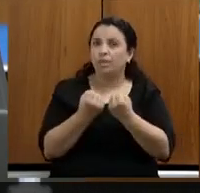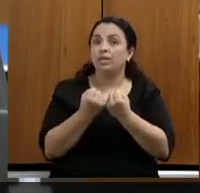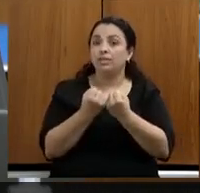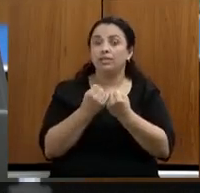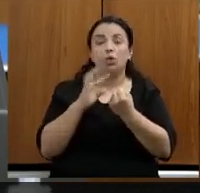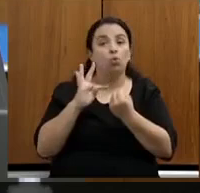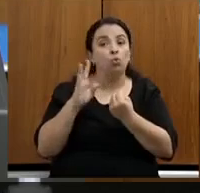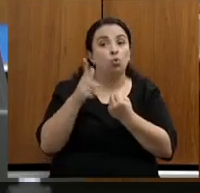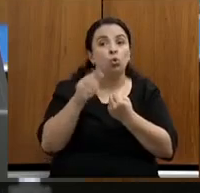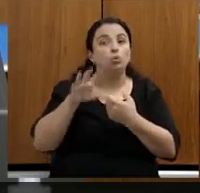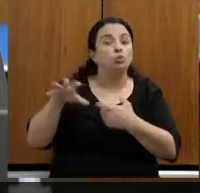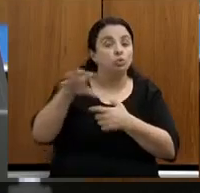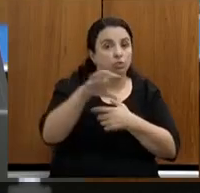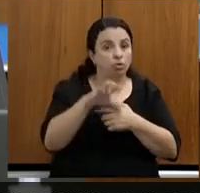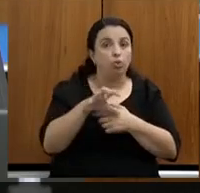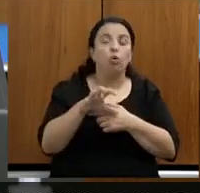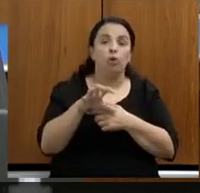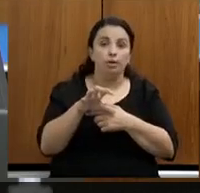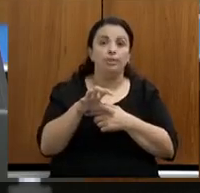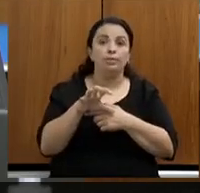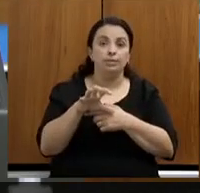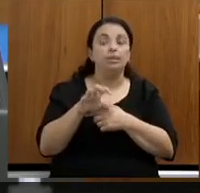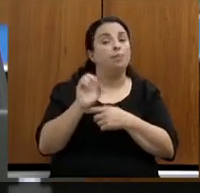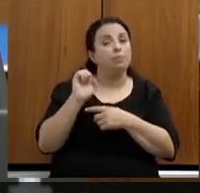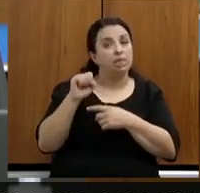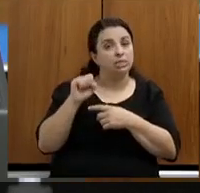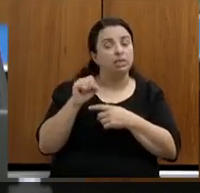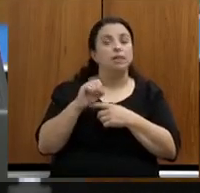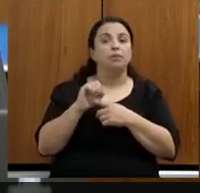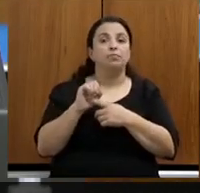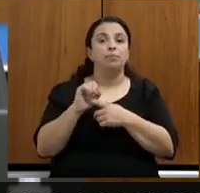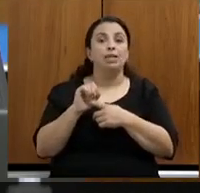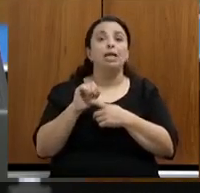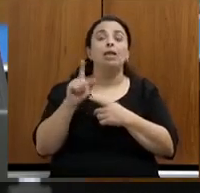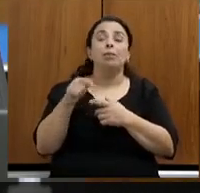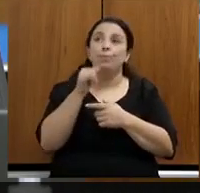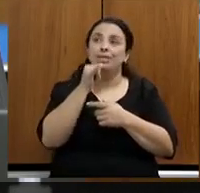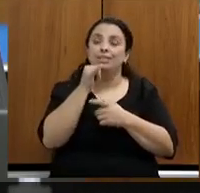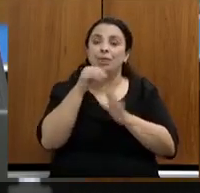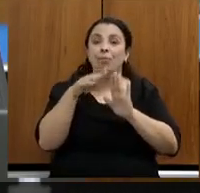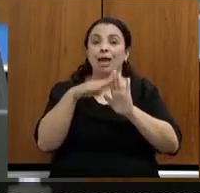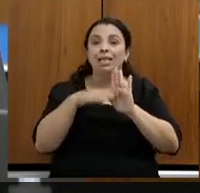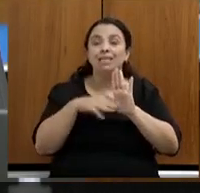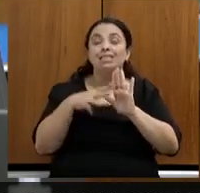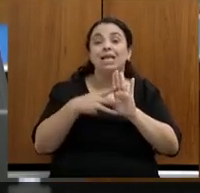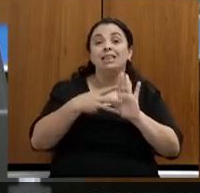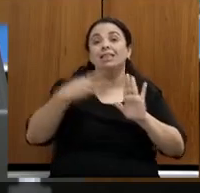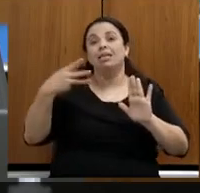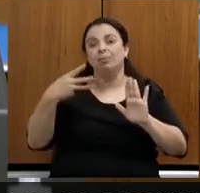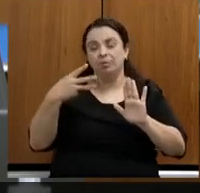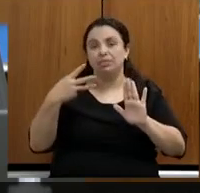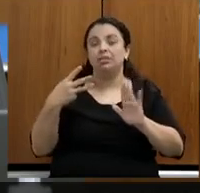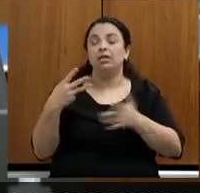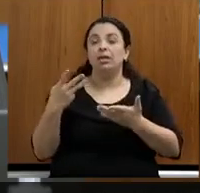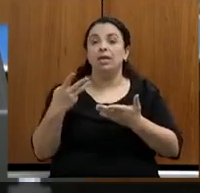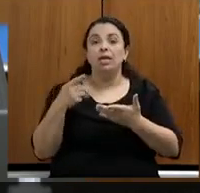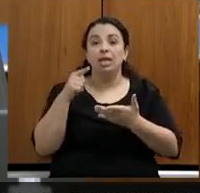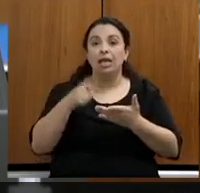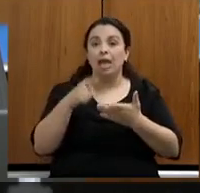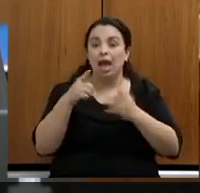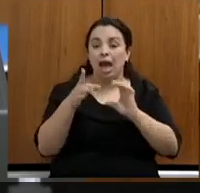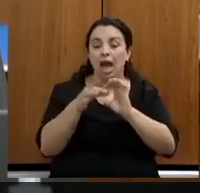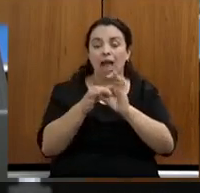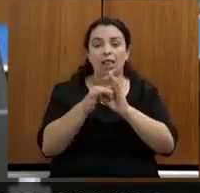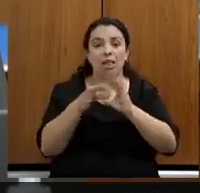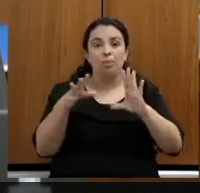Um ponto que nós trazemos é a lista tríplice, que não, de forma alguma, fere a democracia na